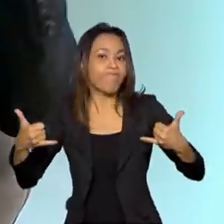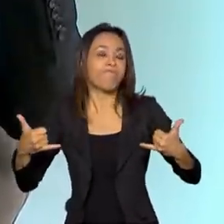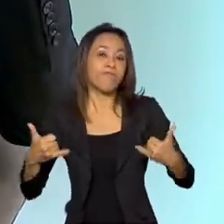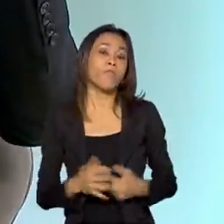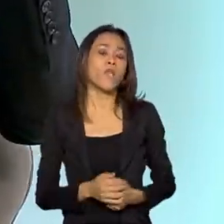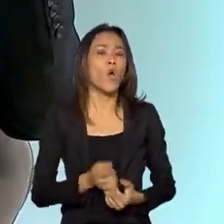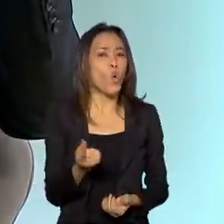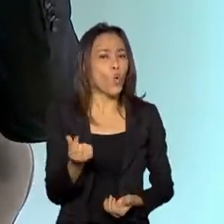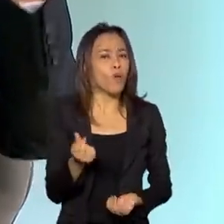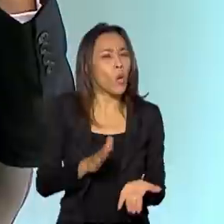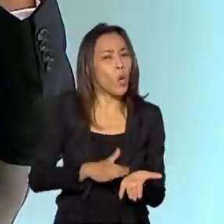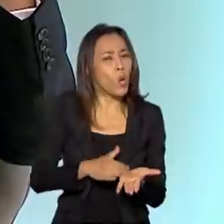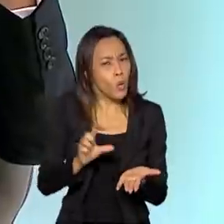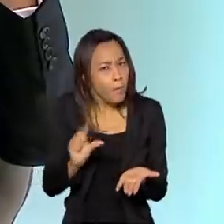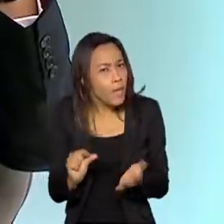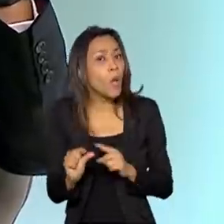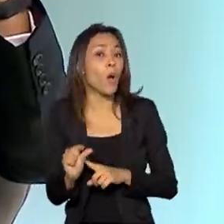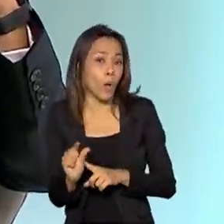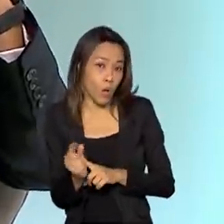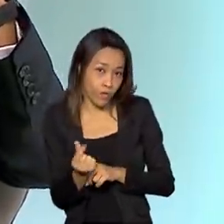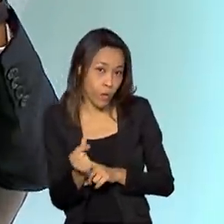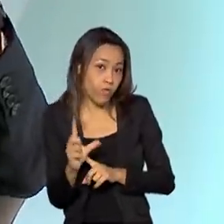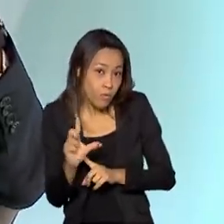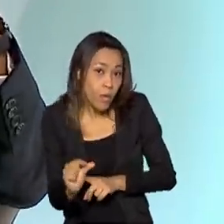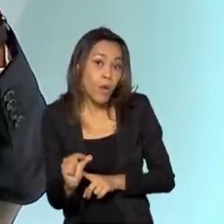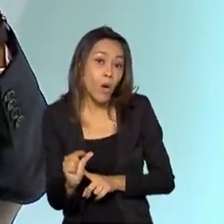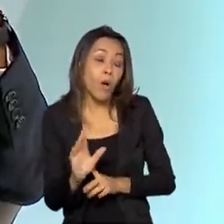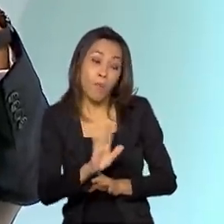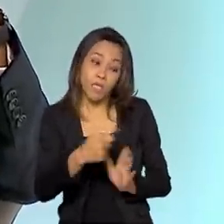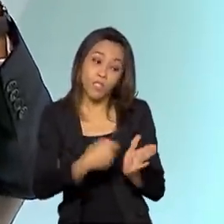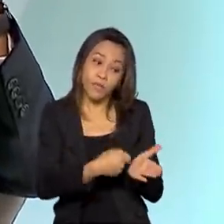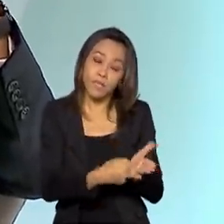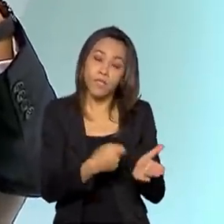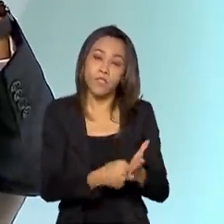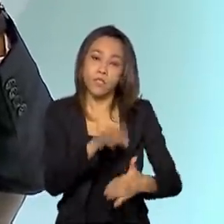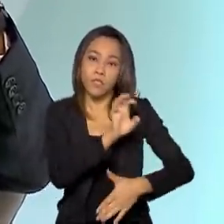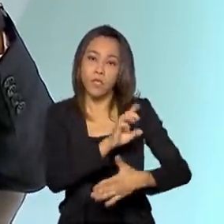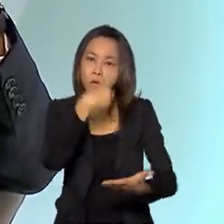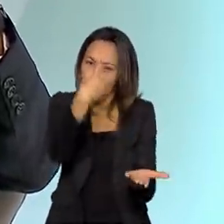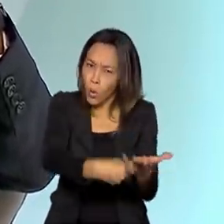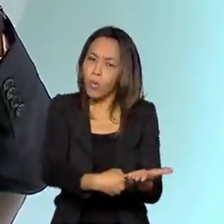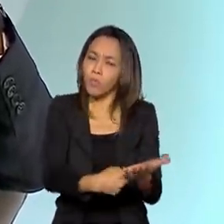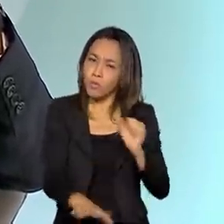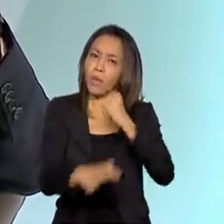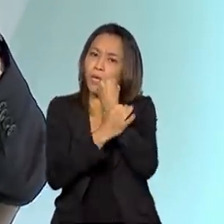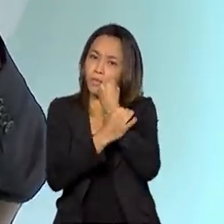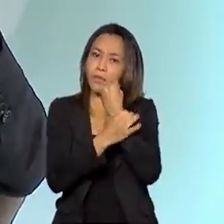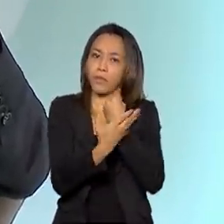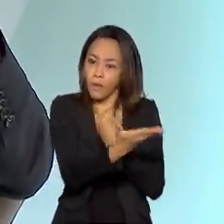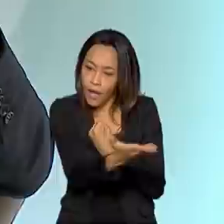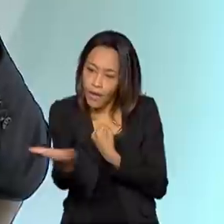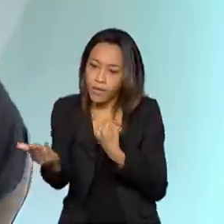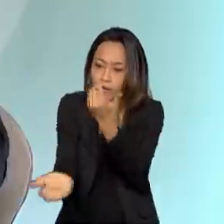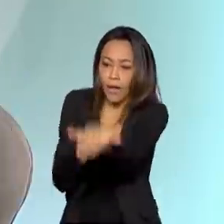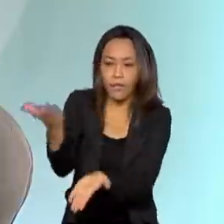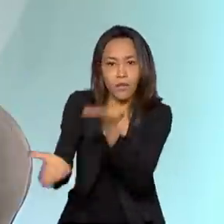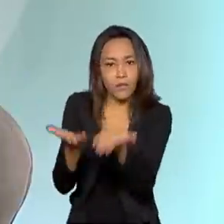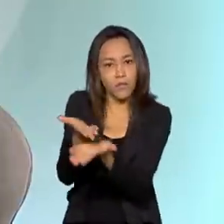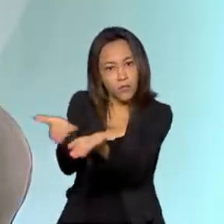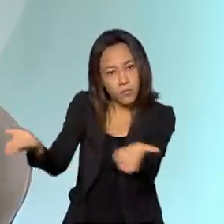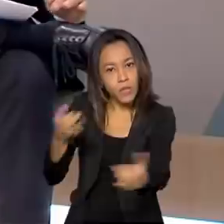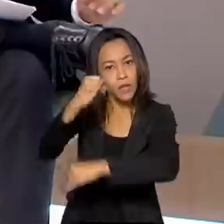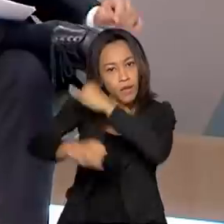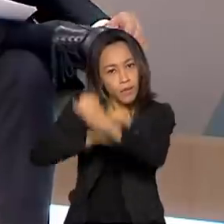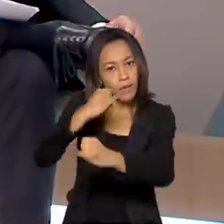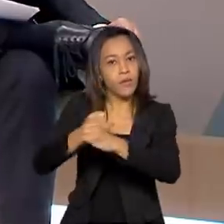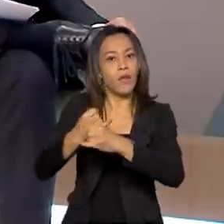cobrado para o uso da faixa será menor, mas a gente vai exigir também compromissos, inclusive garantias para a execução dos compromissos de investimento que